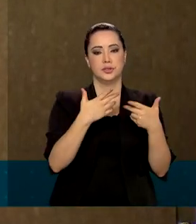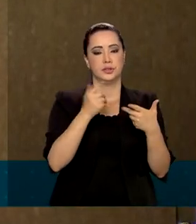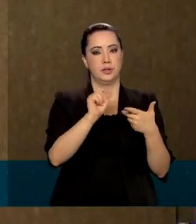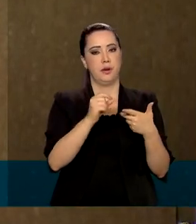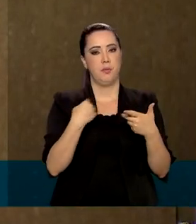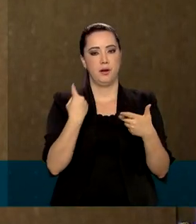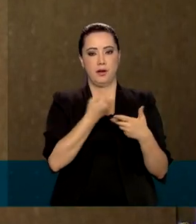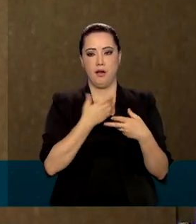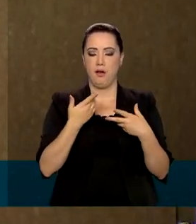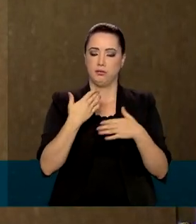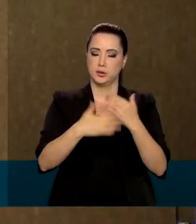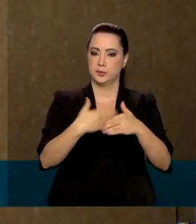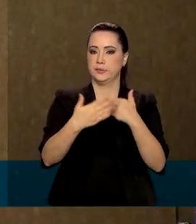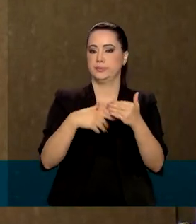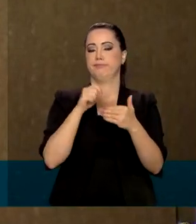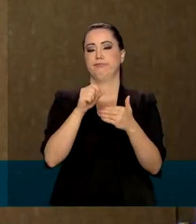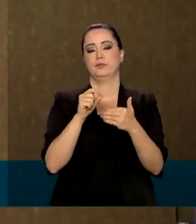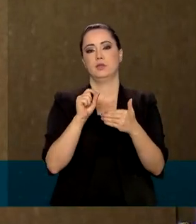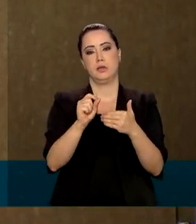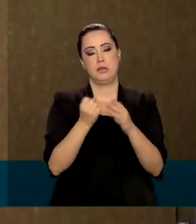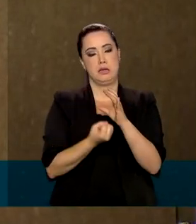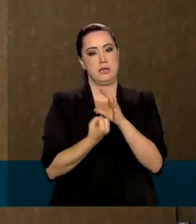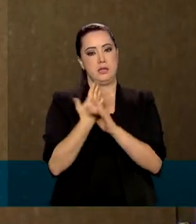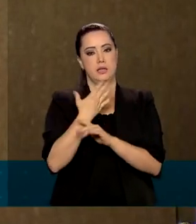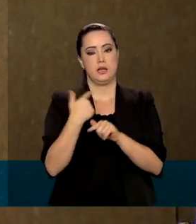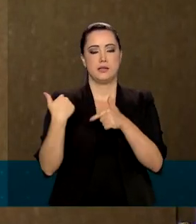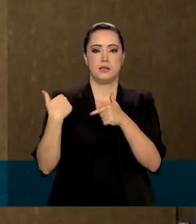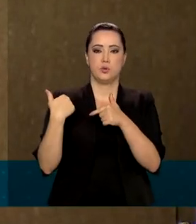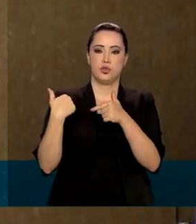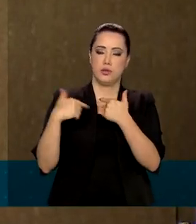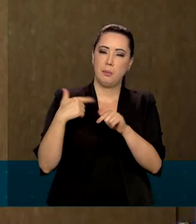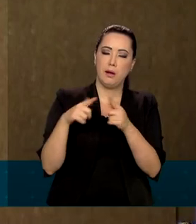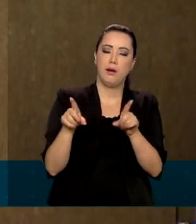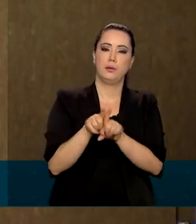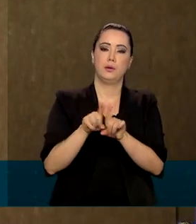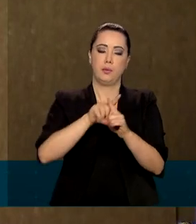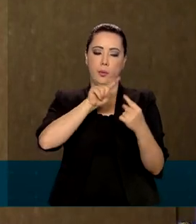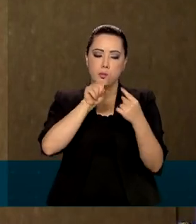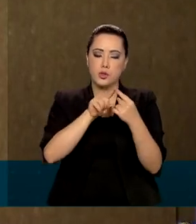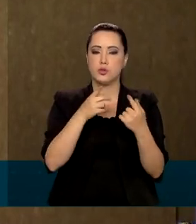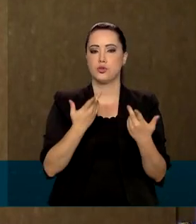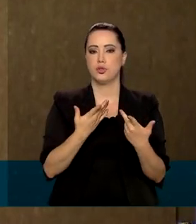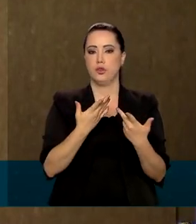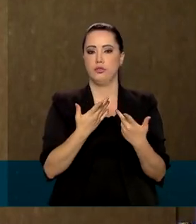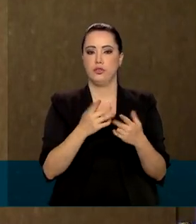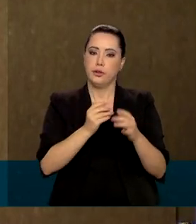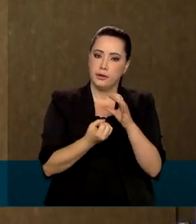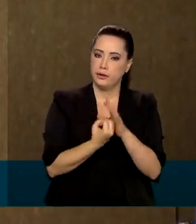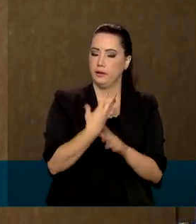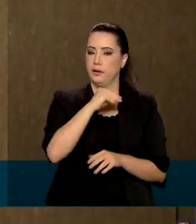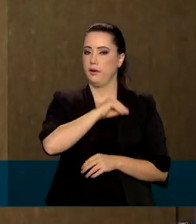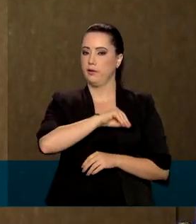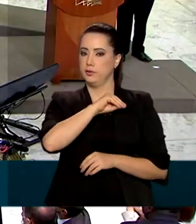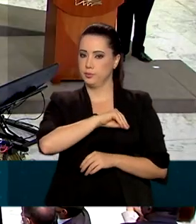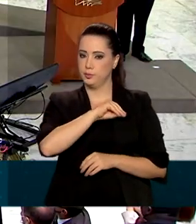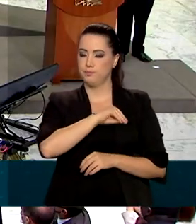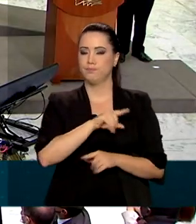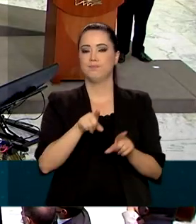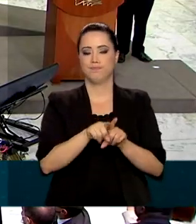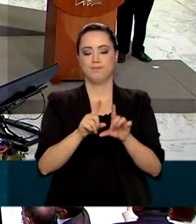da consequência disso, que a criação do emprego, da renda, das oportunidades.